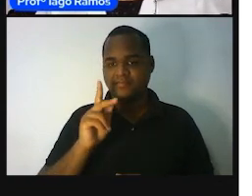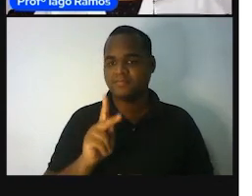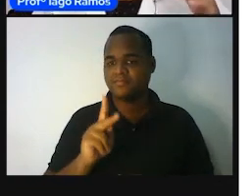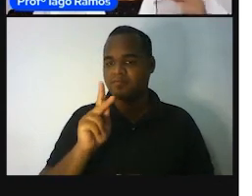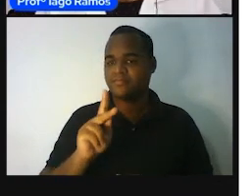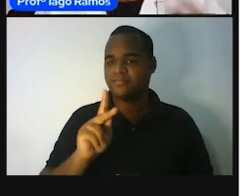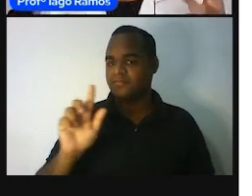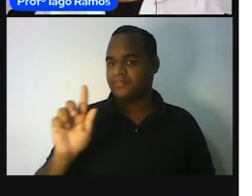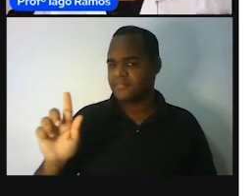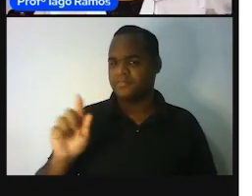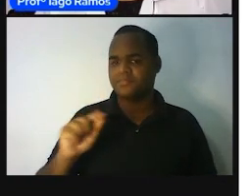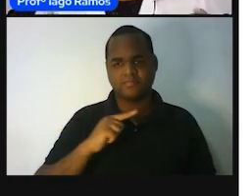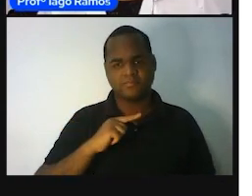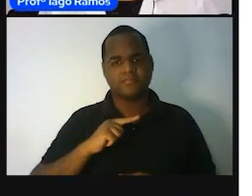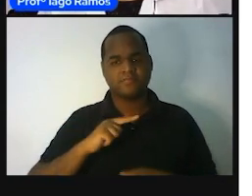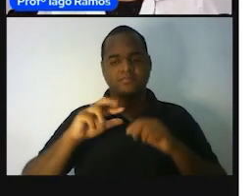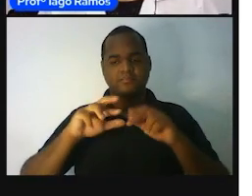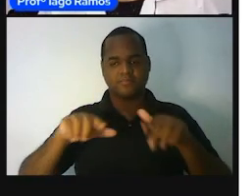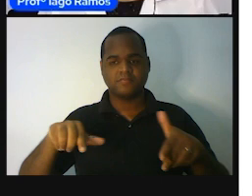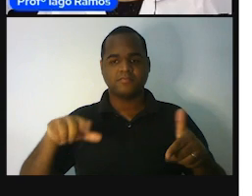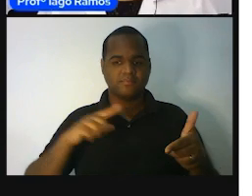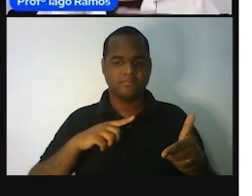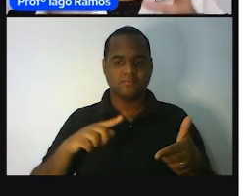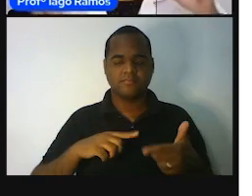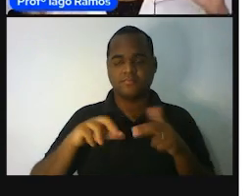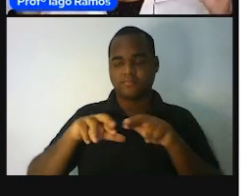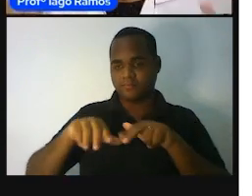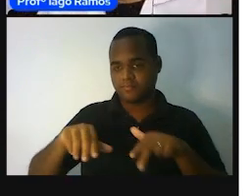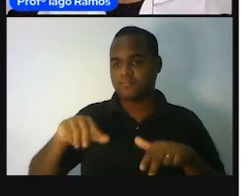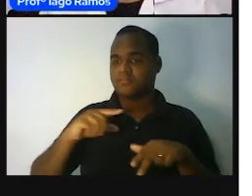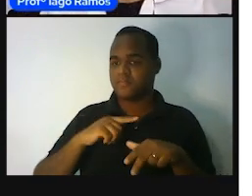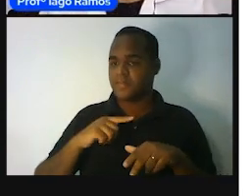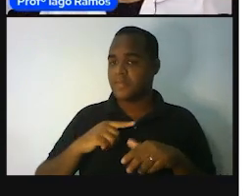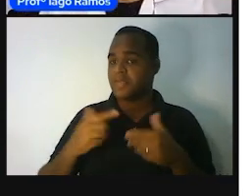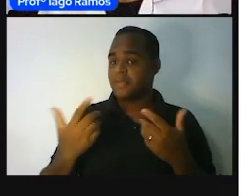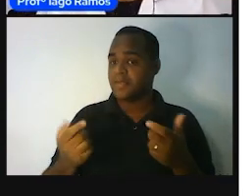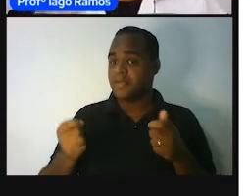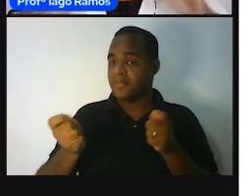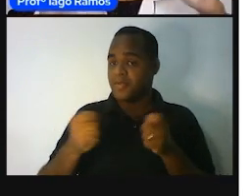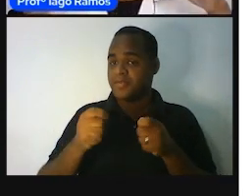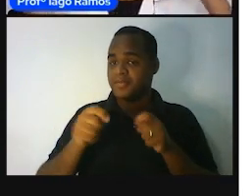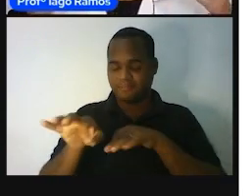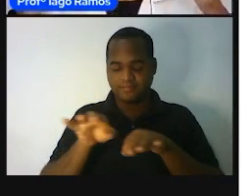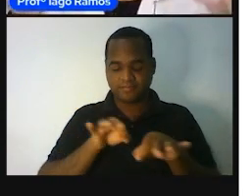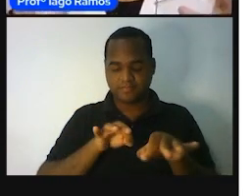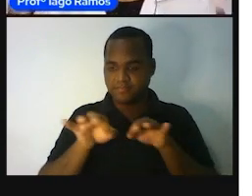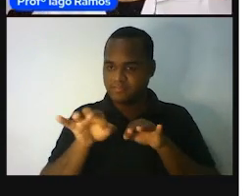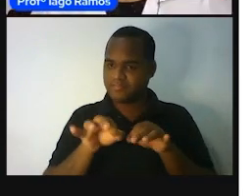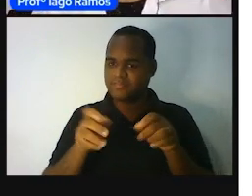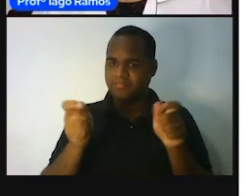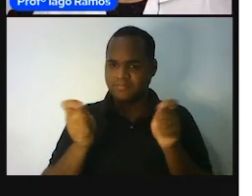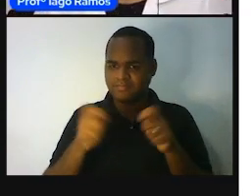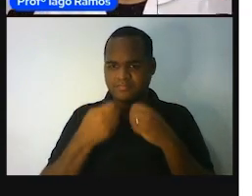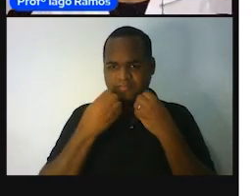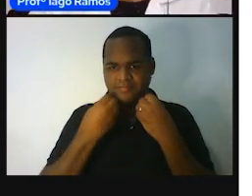boteiro. Então, se você tem uma imagem nacional, a gente tem que falar o que é que está para dar uma coisa, eu tinha que ter uma batoninha